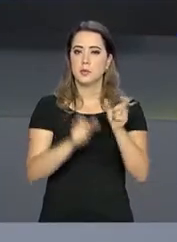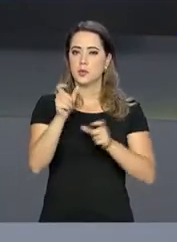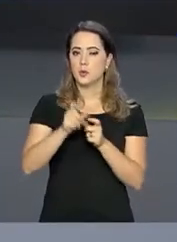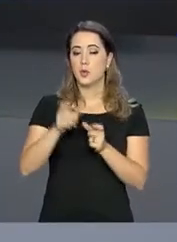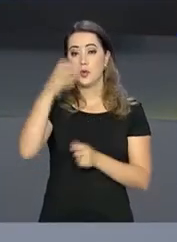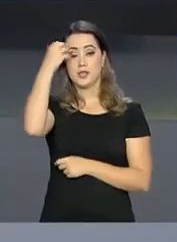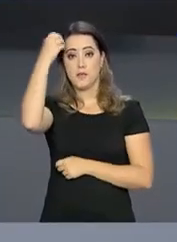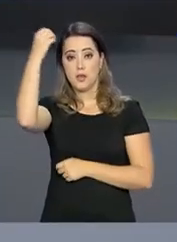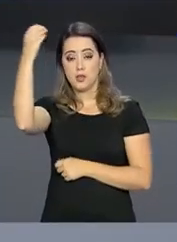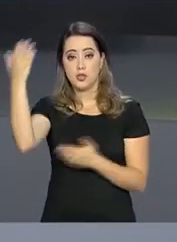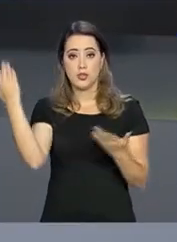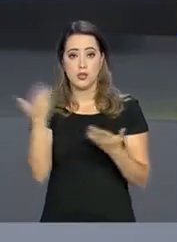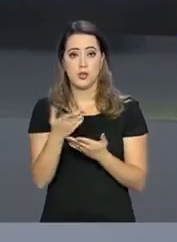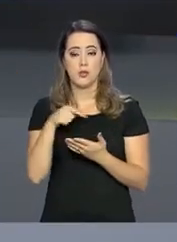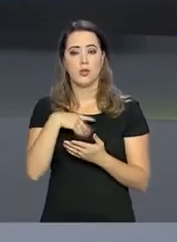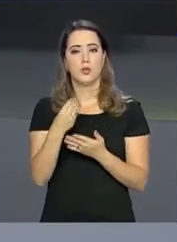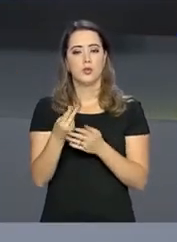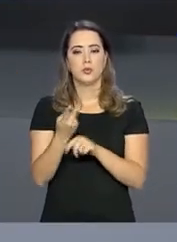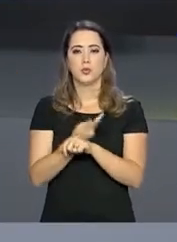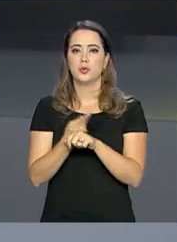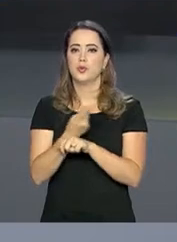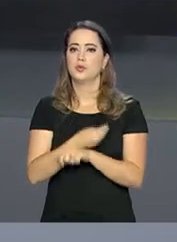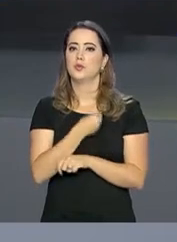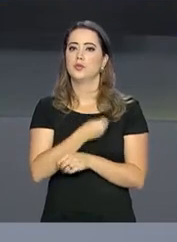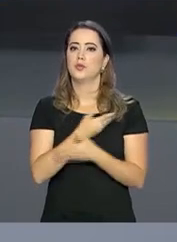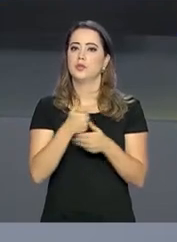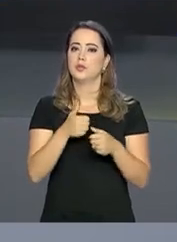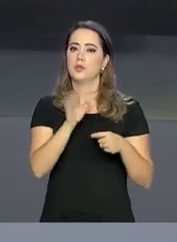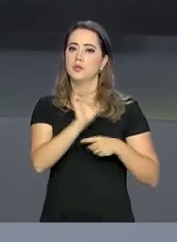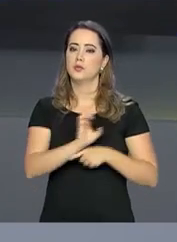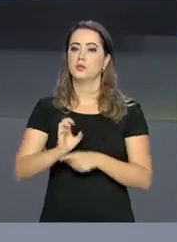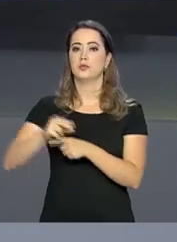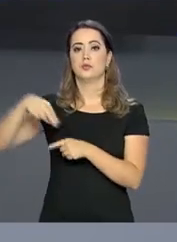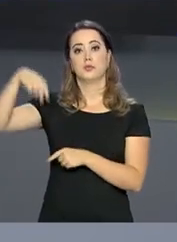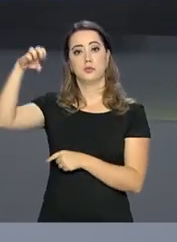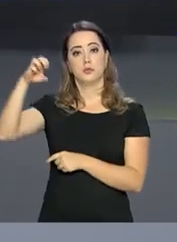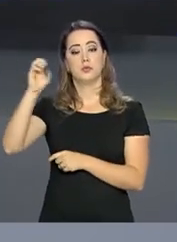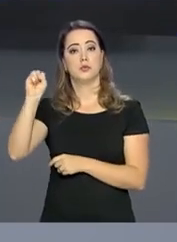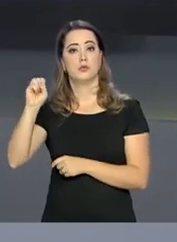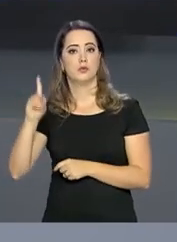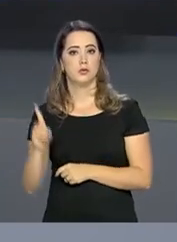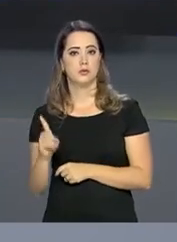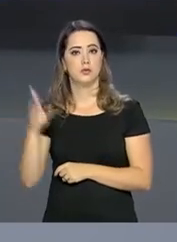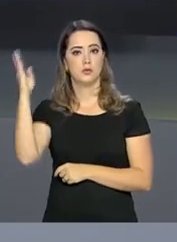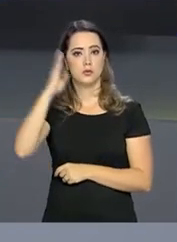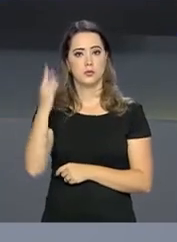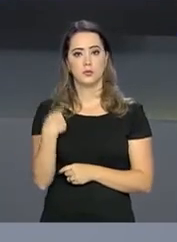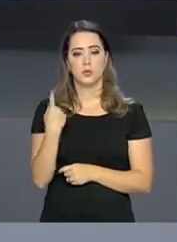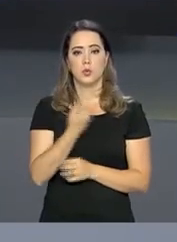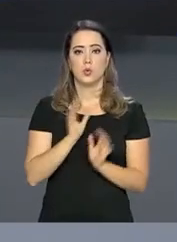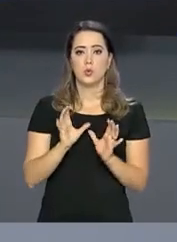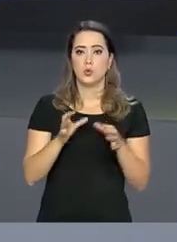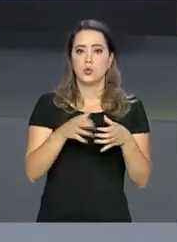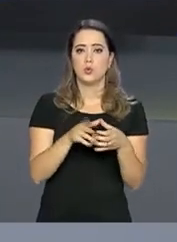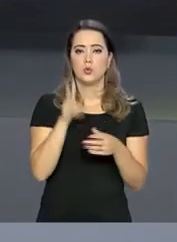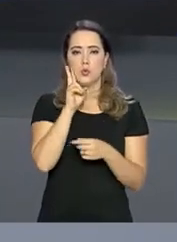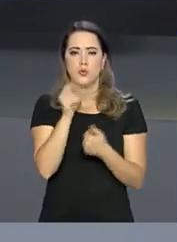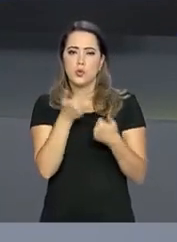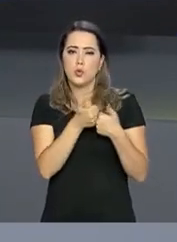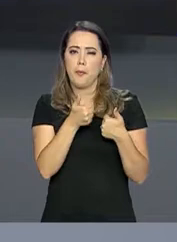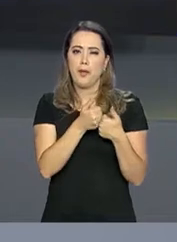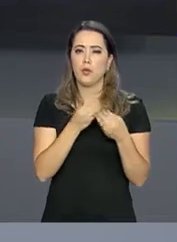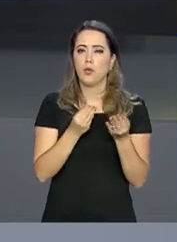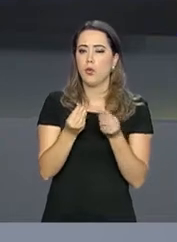embarcaram em busca de uma vida melhor em estados do nordeste e do sudeste do Brasil. Nossa reportagem acompanhou um grupo nesta jornada